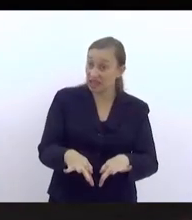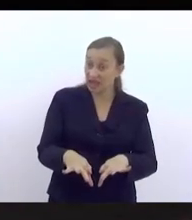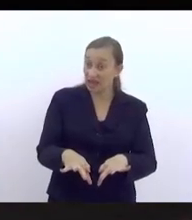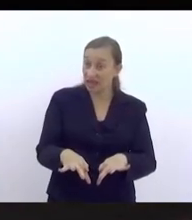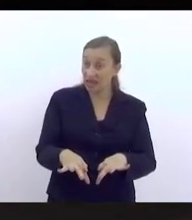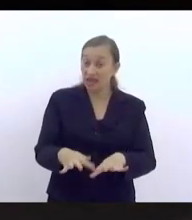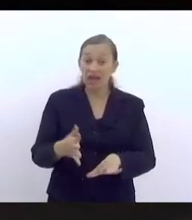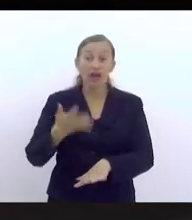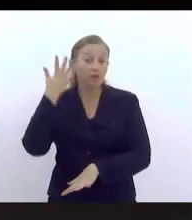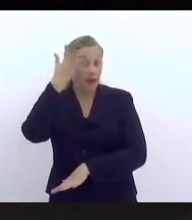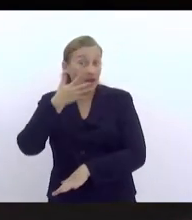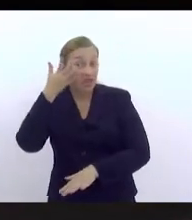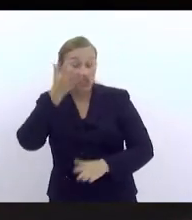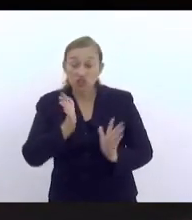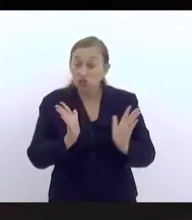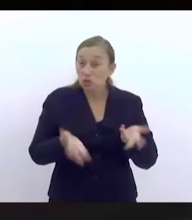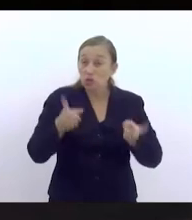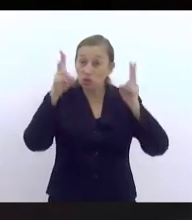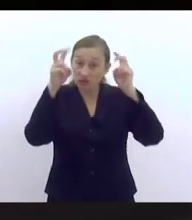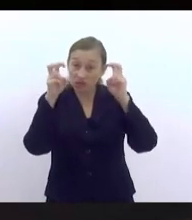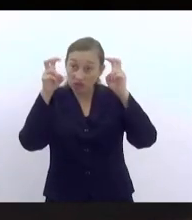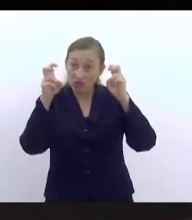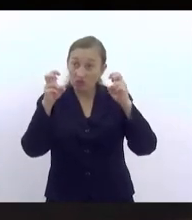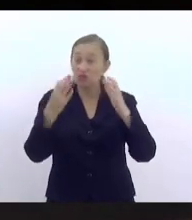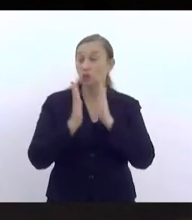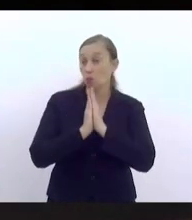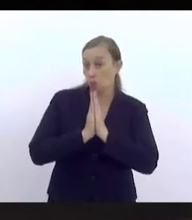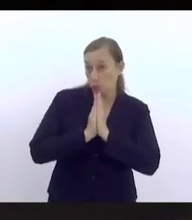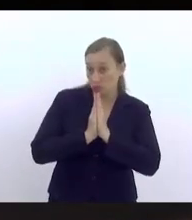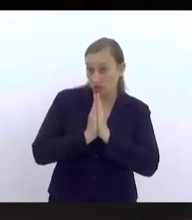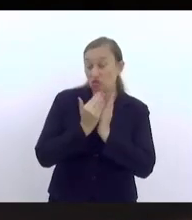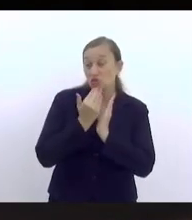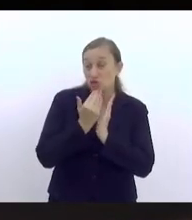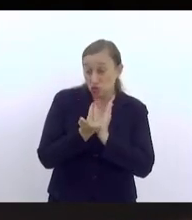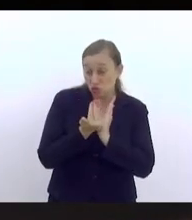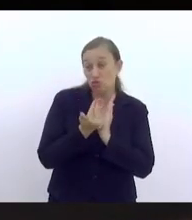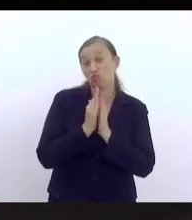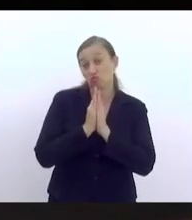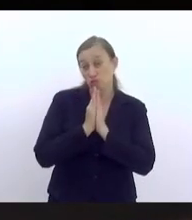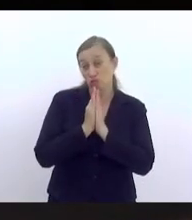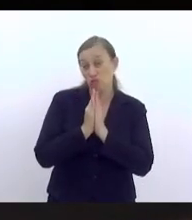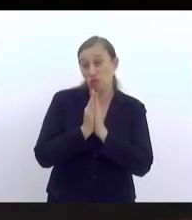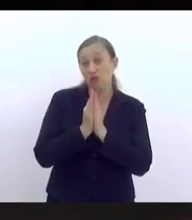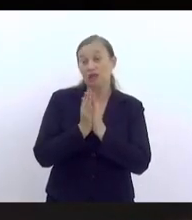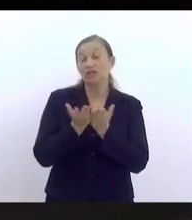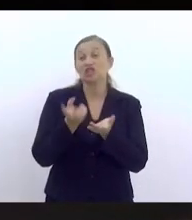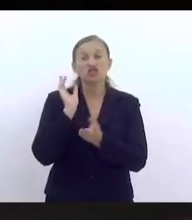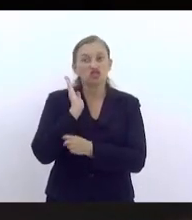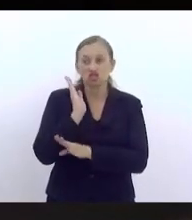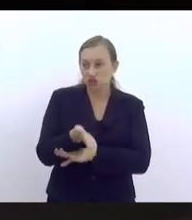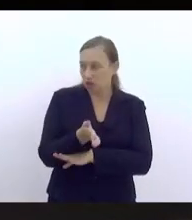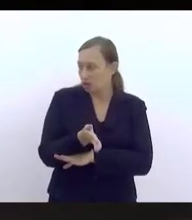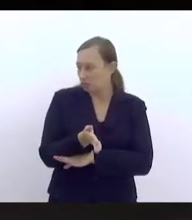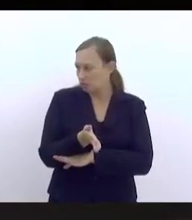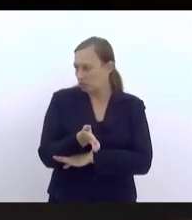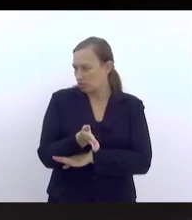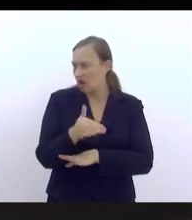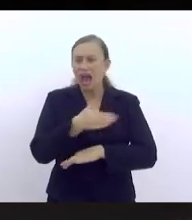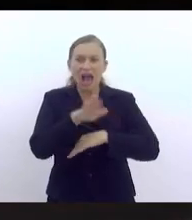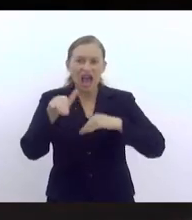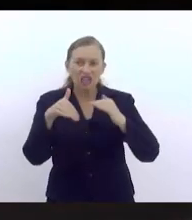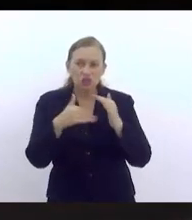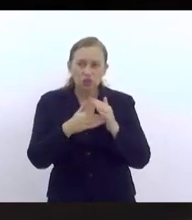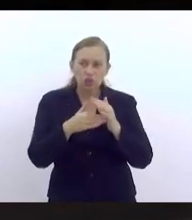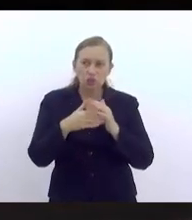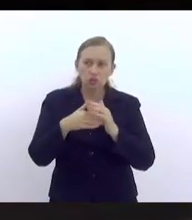minha fala com essa questão fazendo um apelo muito direto a todos os